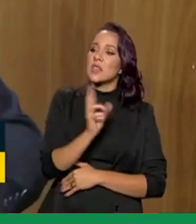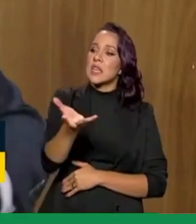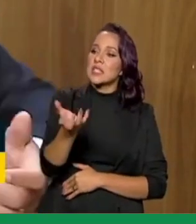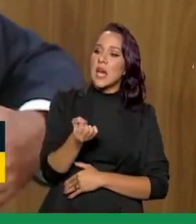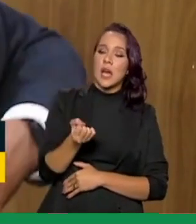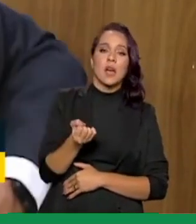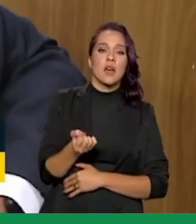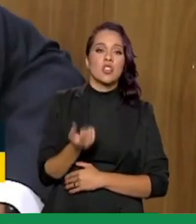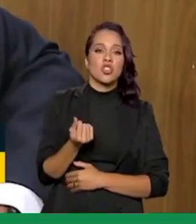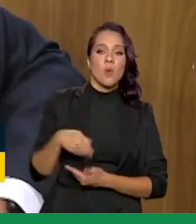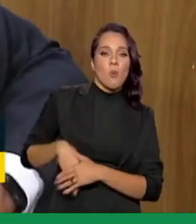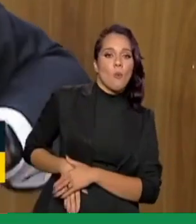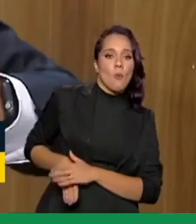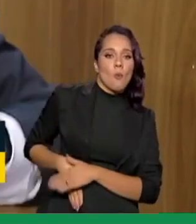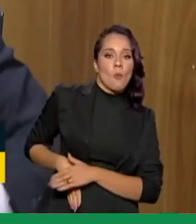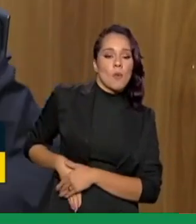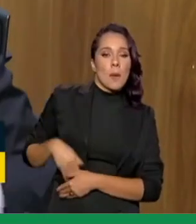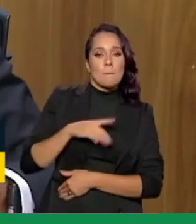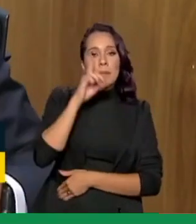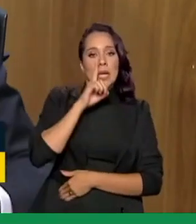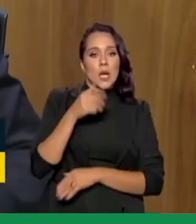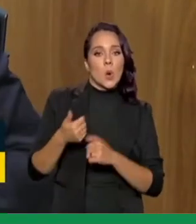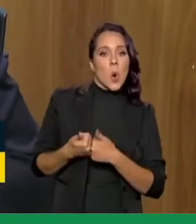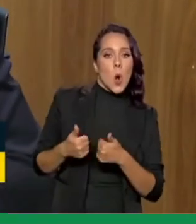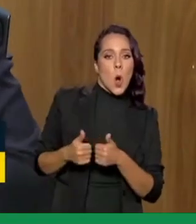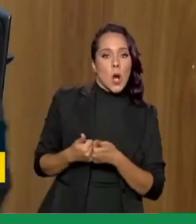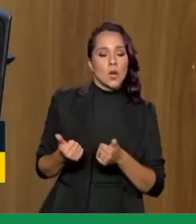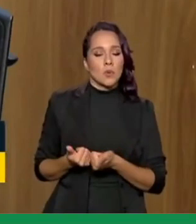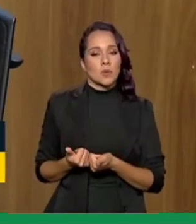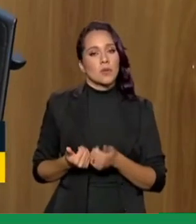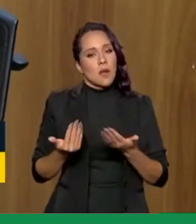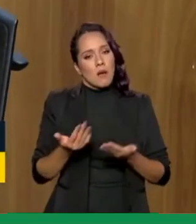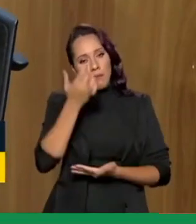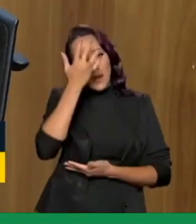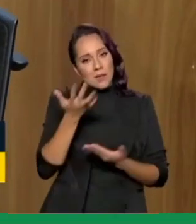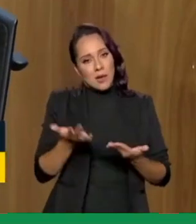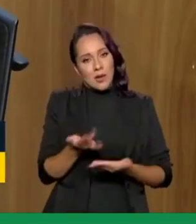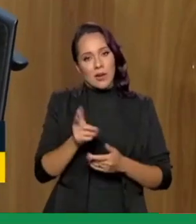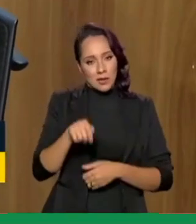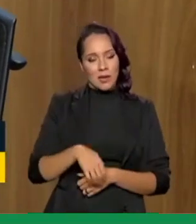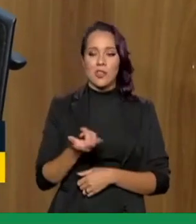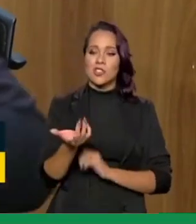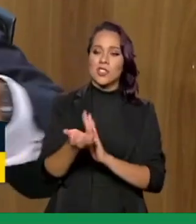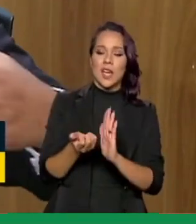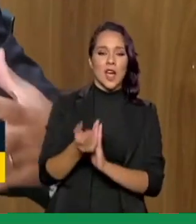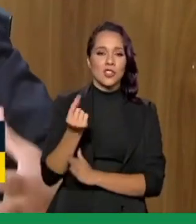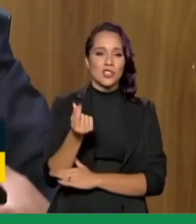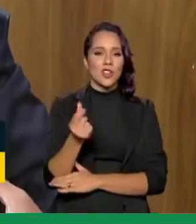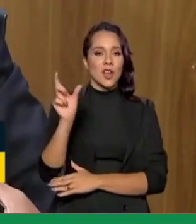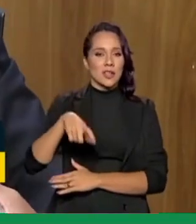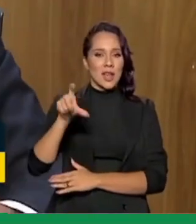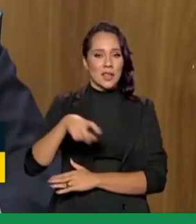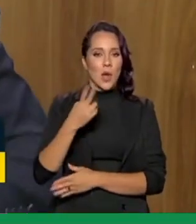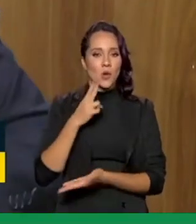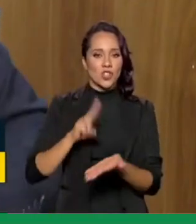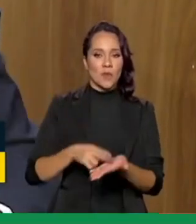e voltar com aquele dinheiro às vezes no bolso pegando transporte público a gente trouxe mais essa funcionalidade que foi o cartão físico